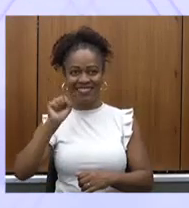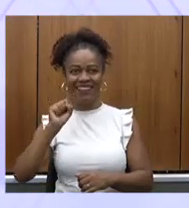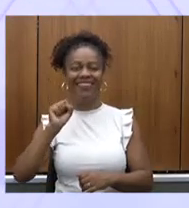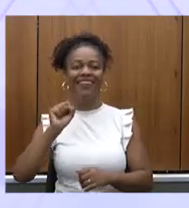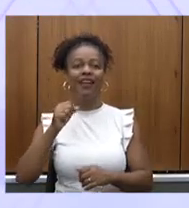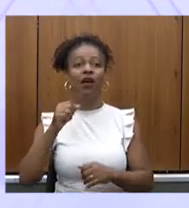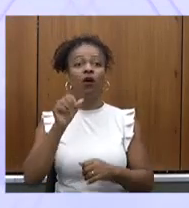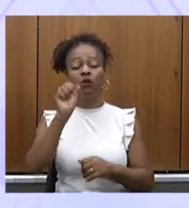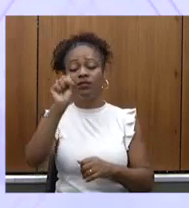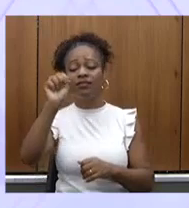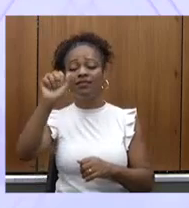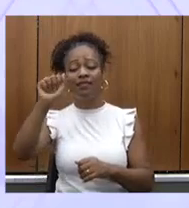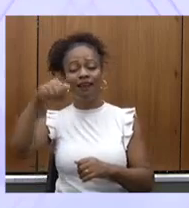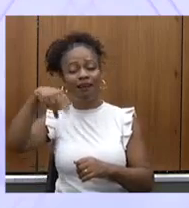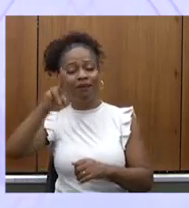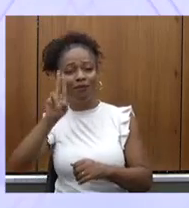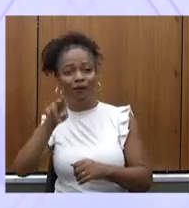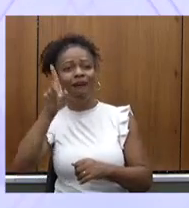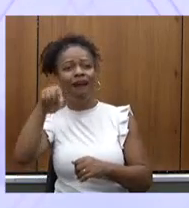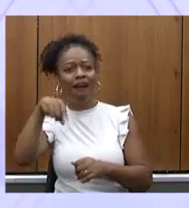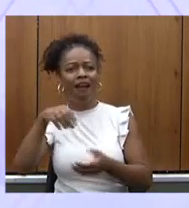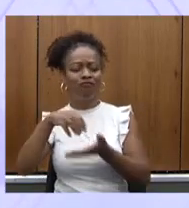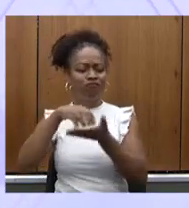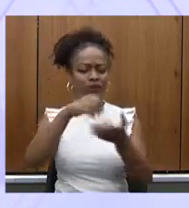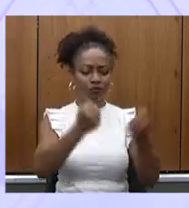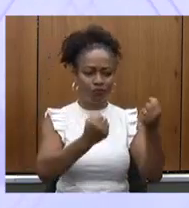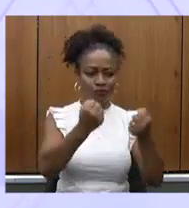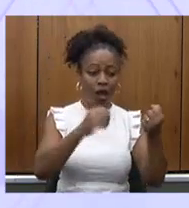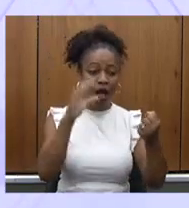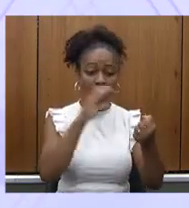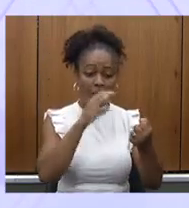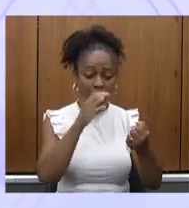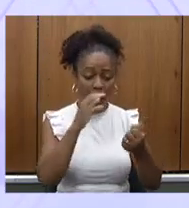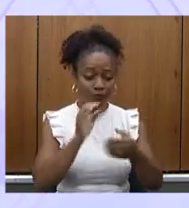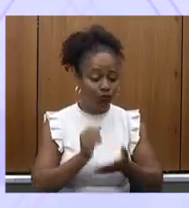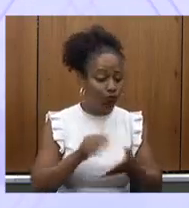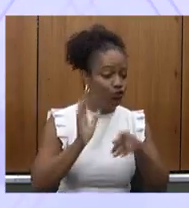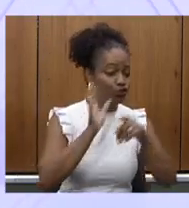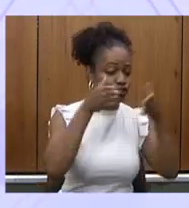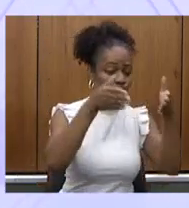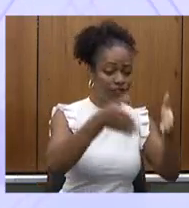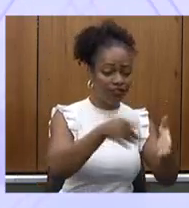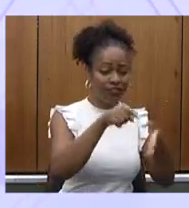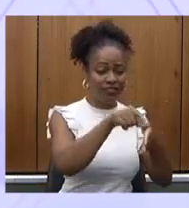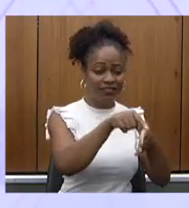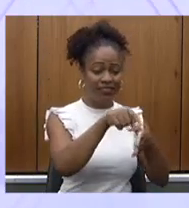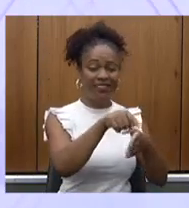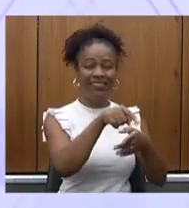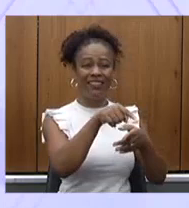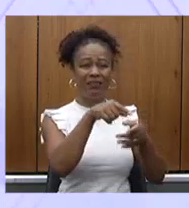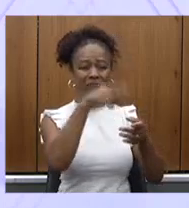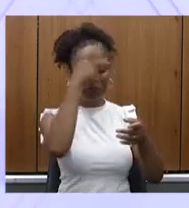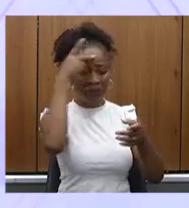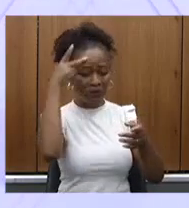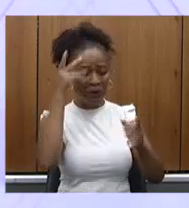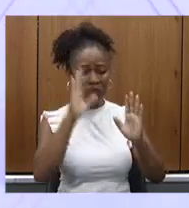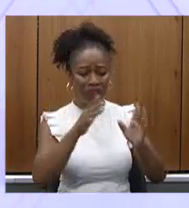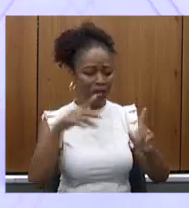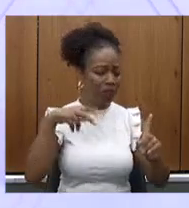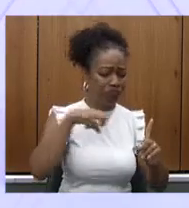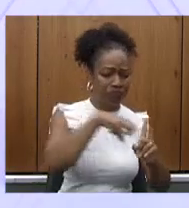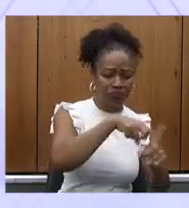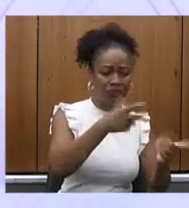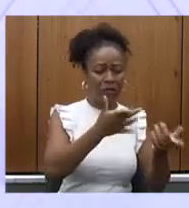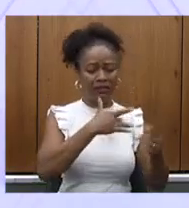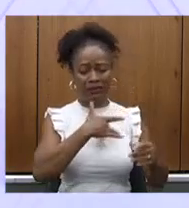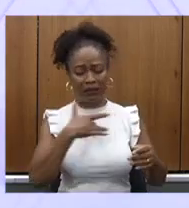serviço móvel de urgência e emergência, que já existe para chegar precocemente às vítimas, que sofrem agravos